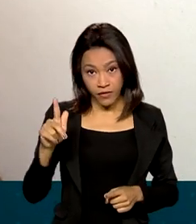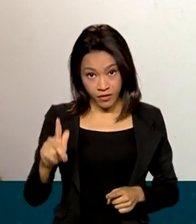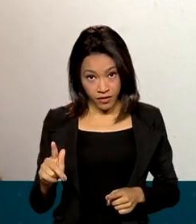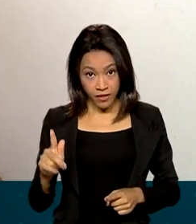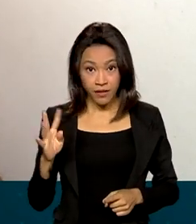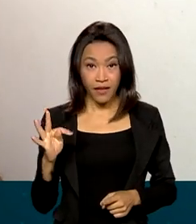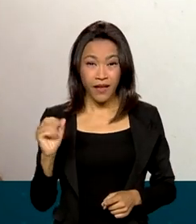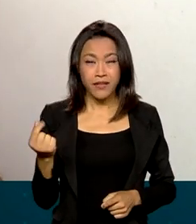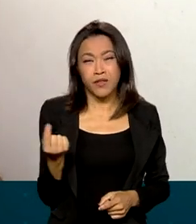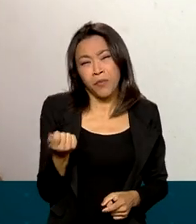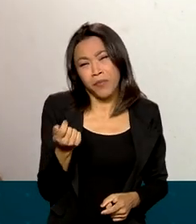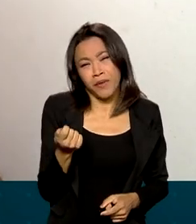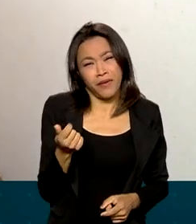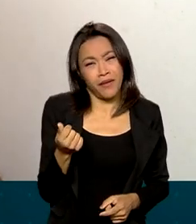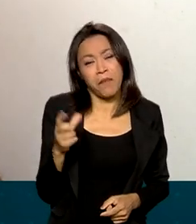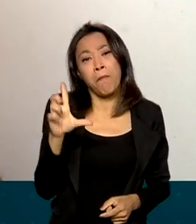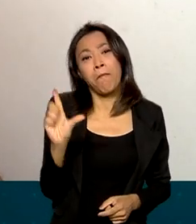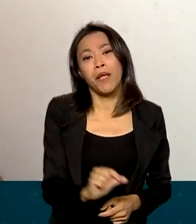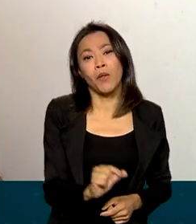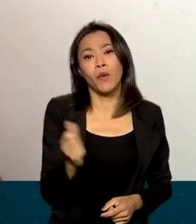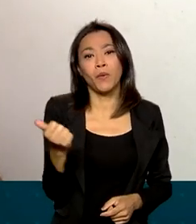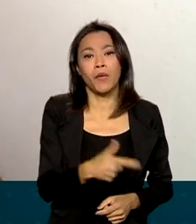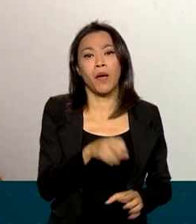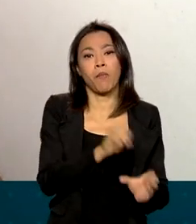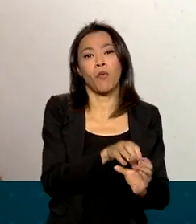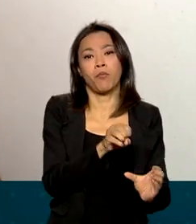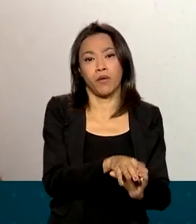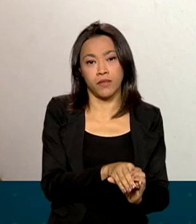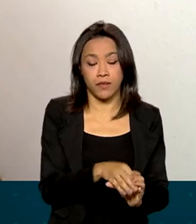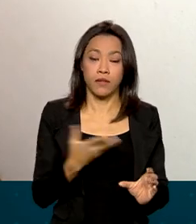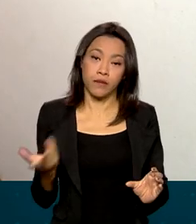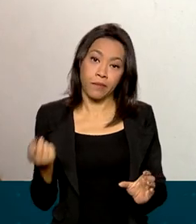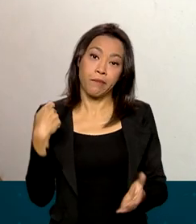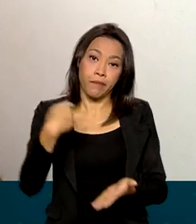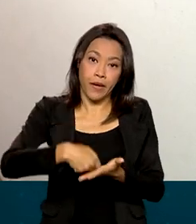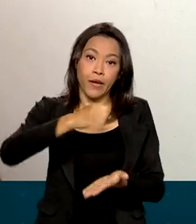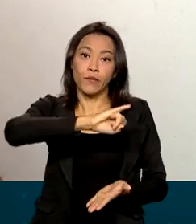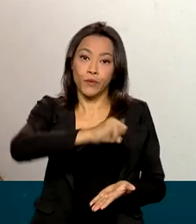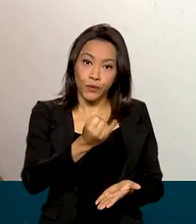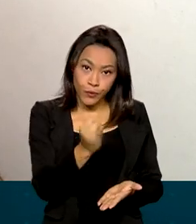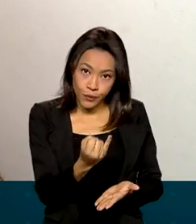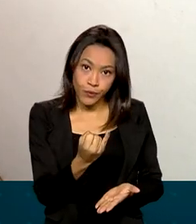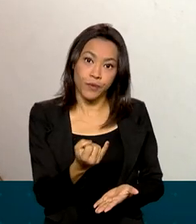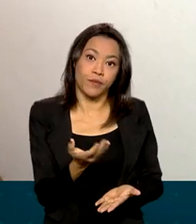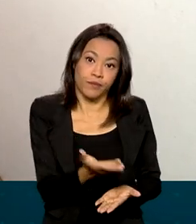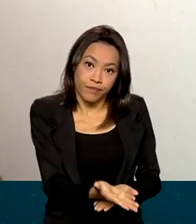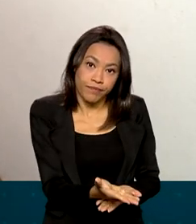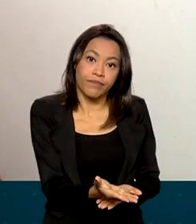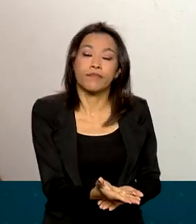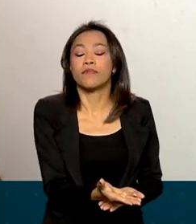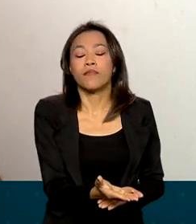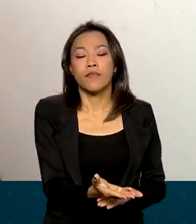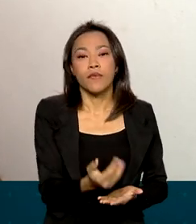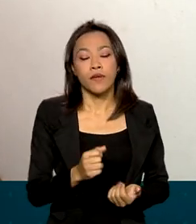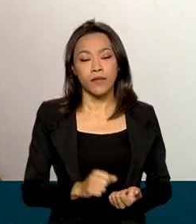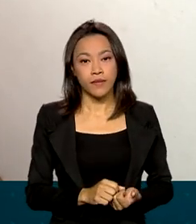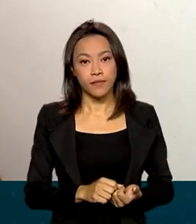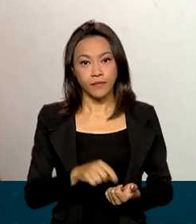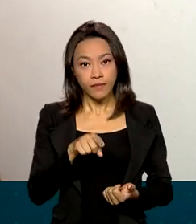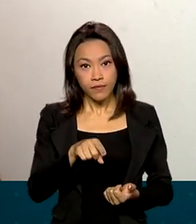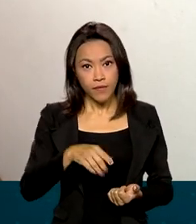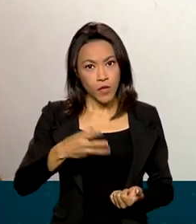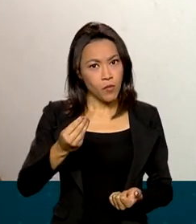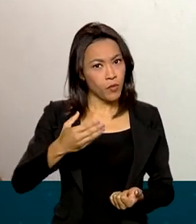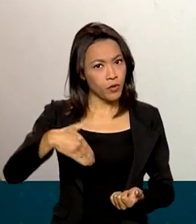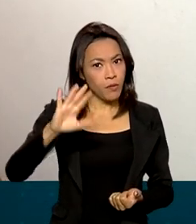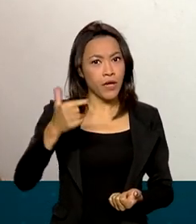muito pequeno, é menor do que na poupança. Então, se ele vai pagar um juro que seja de 1% ao mês, que não existe, mas que seja 1%, dá